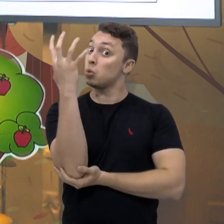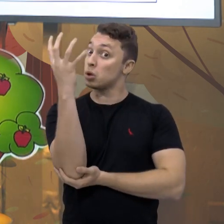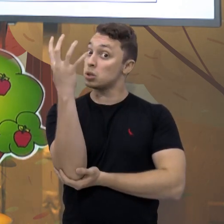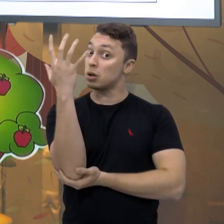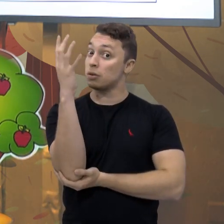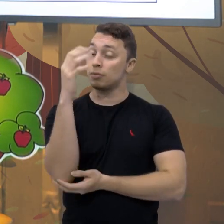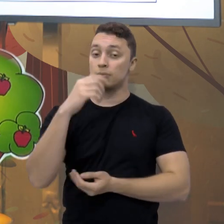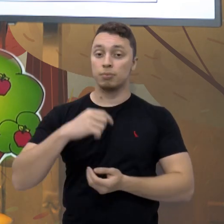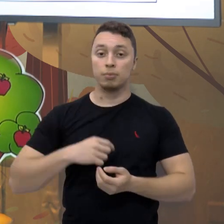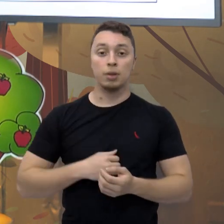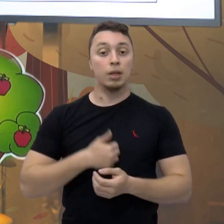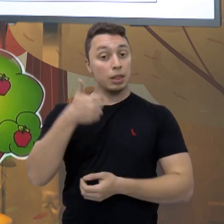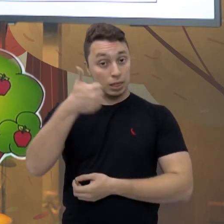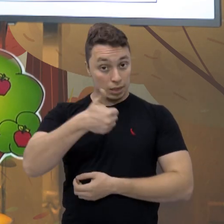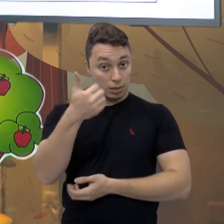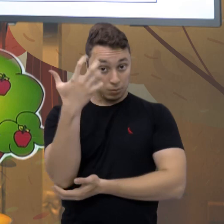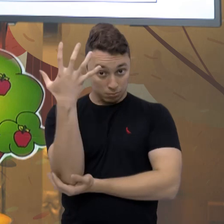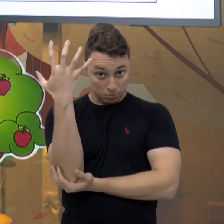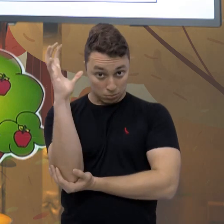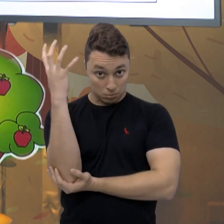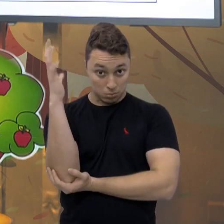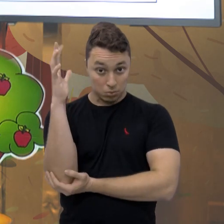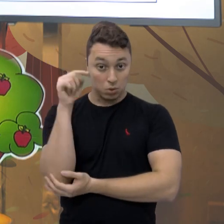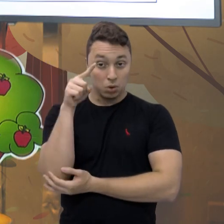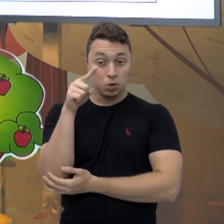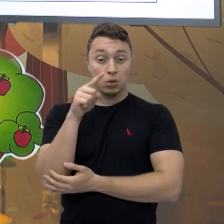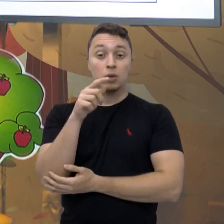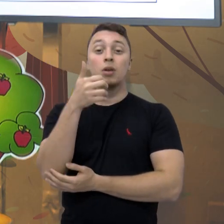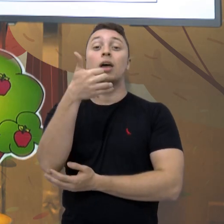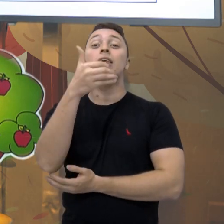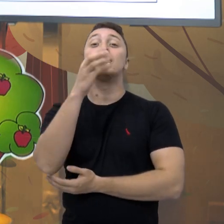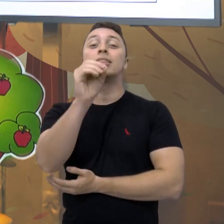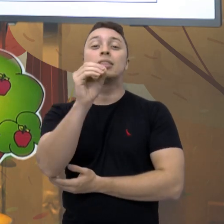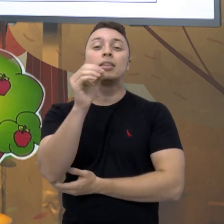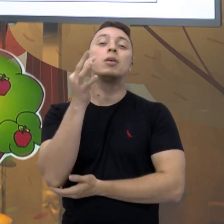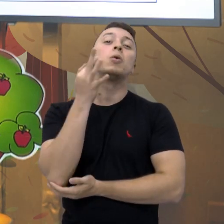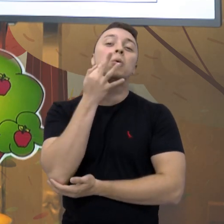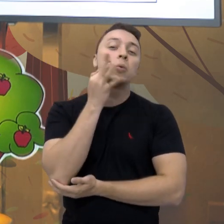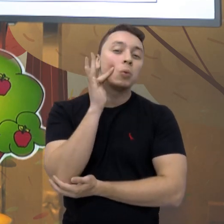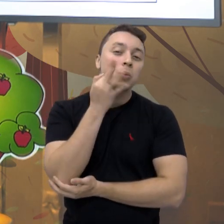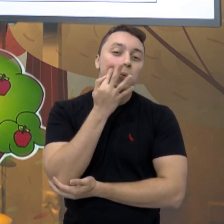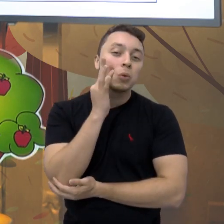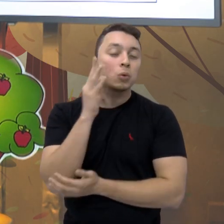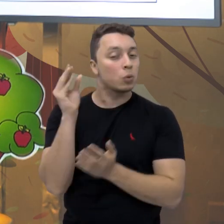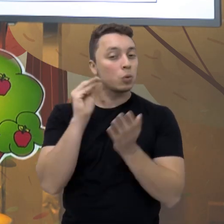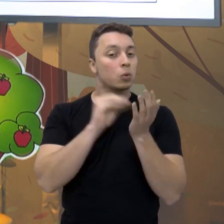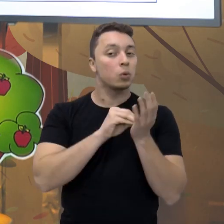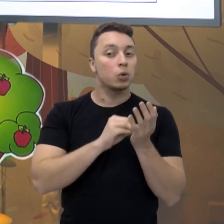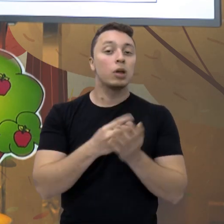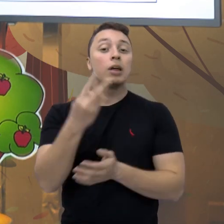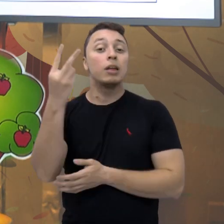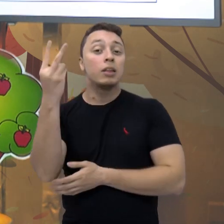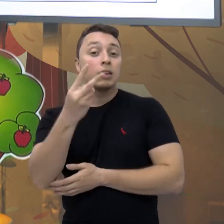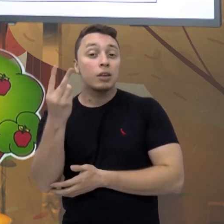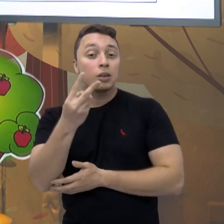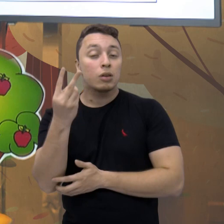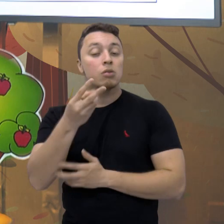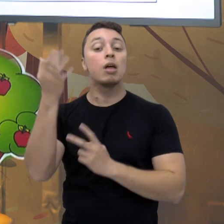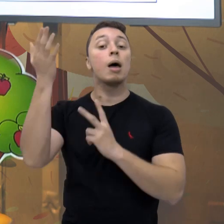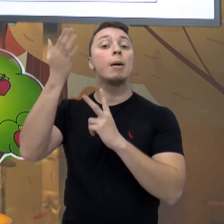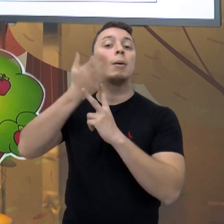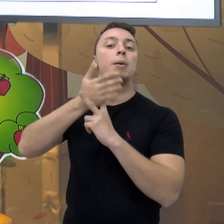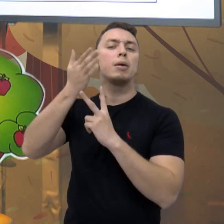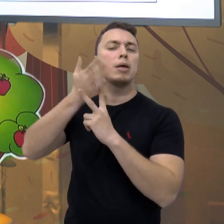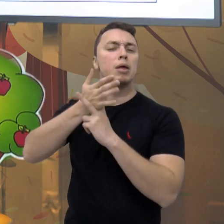Na primeira árvore, você vai desenhar dez frutos. Na segunda árvore, você vai desenhar a metade dos